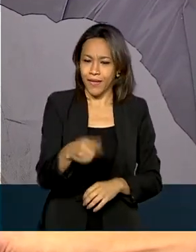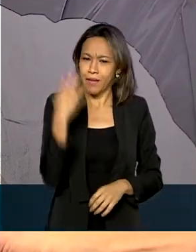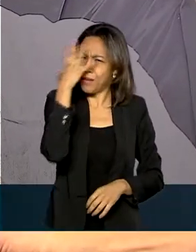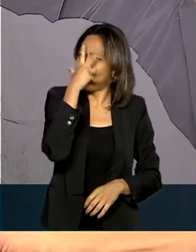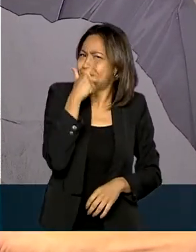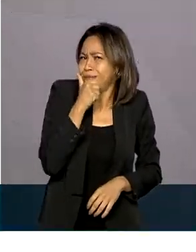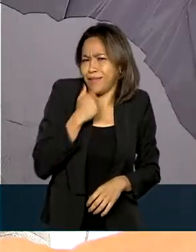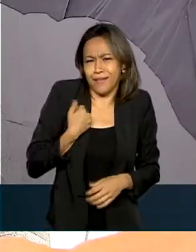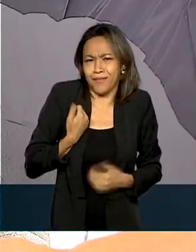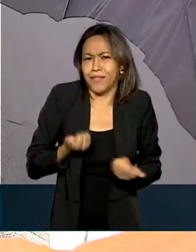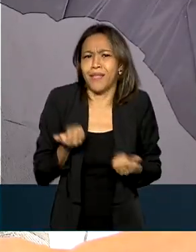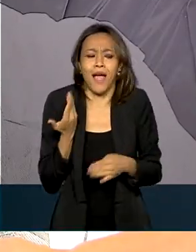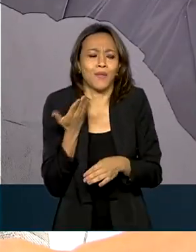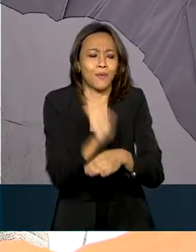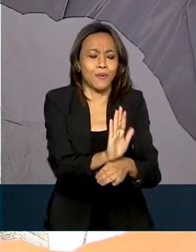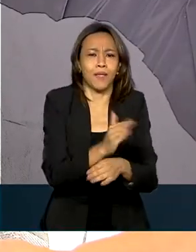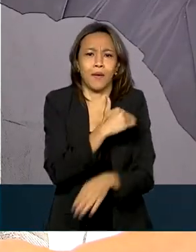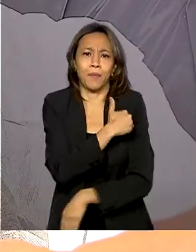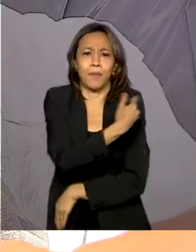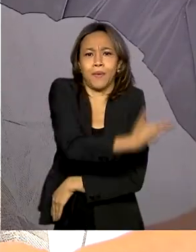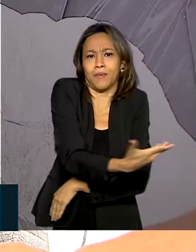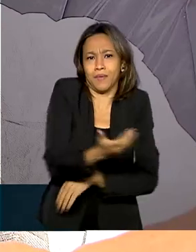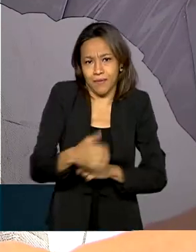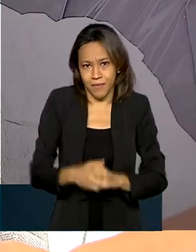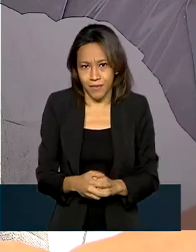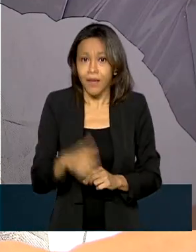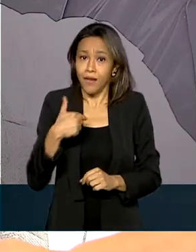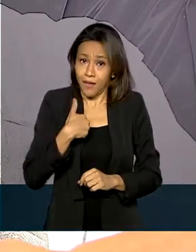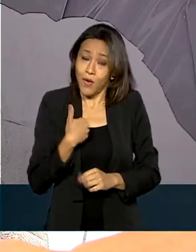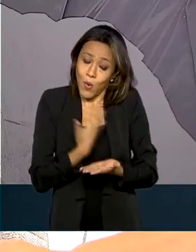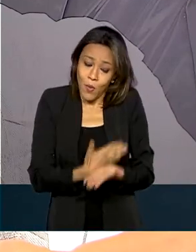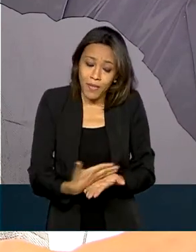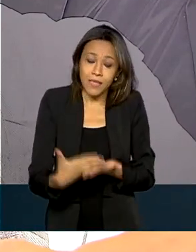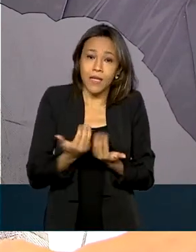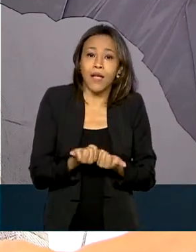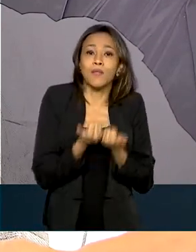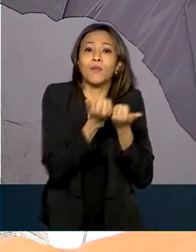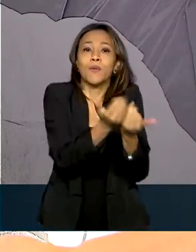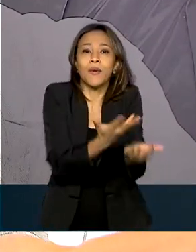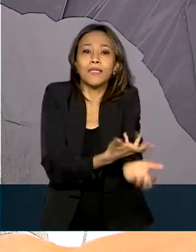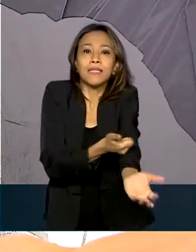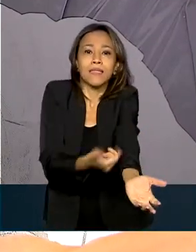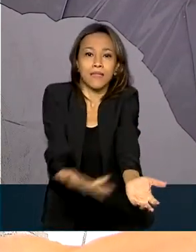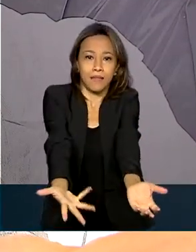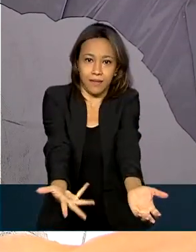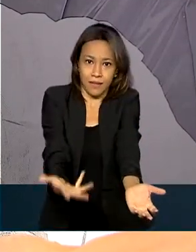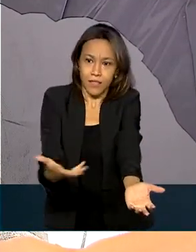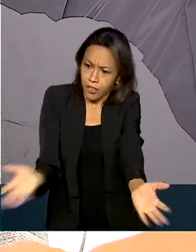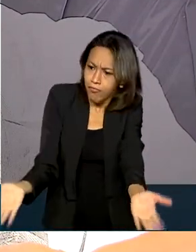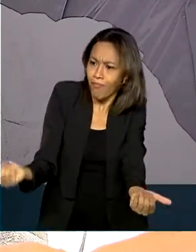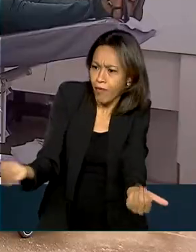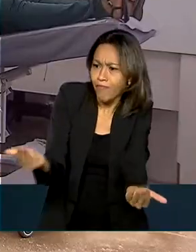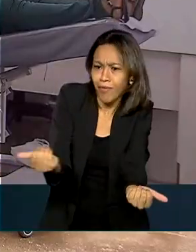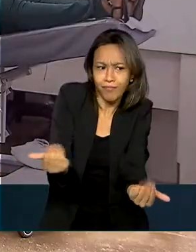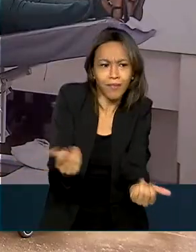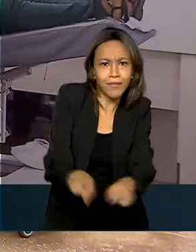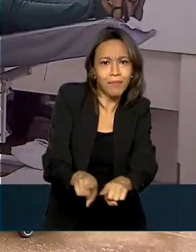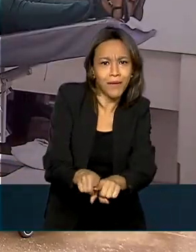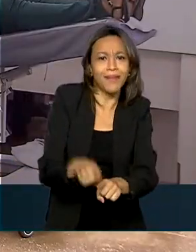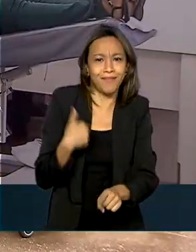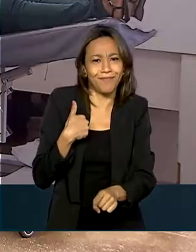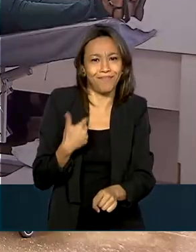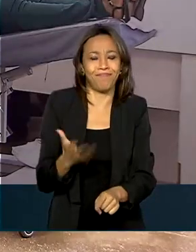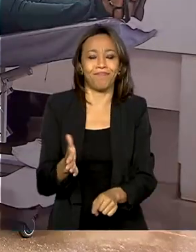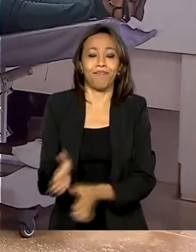humano pode ter é ajudar o próximo. Passei a doar sangue e incentivar os outros também. Menos de